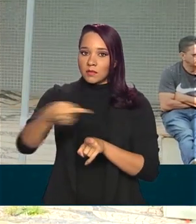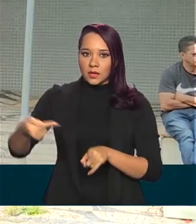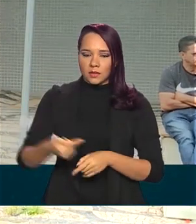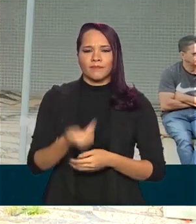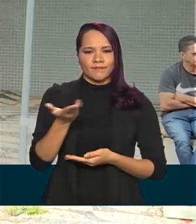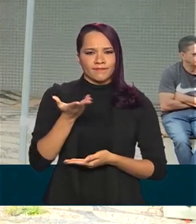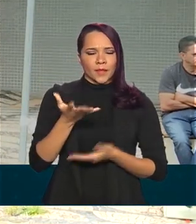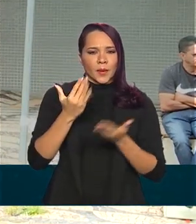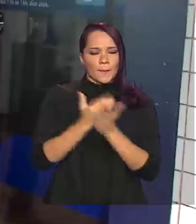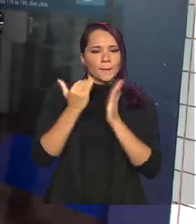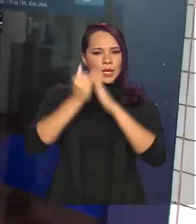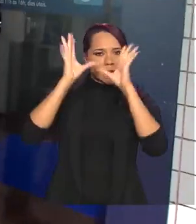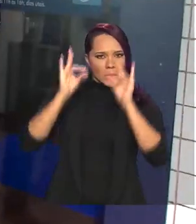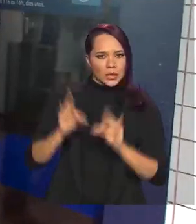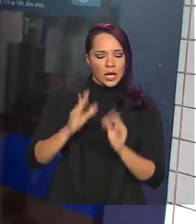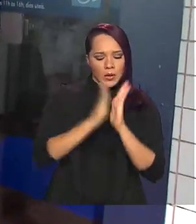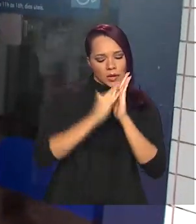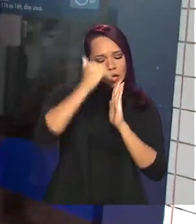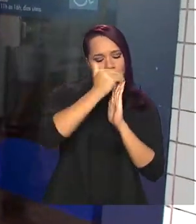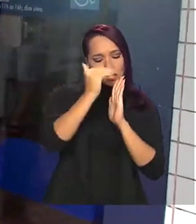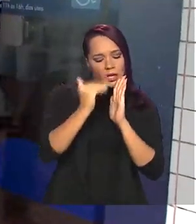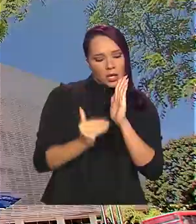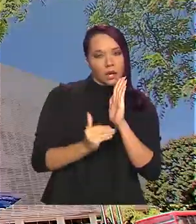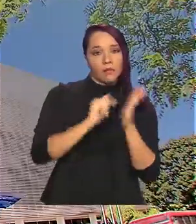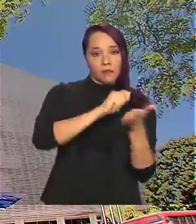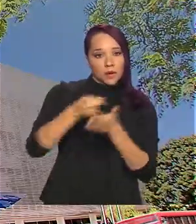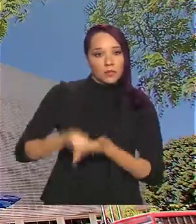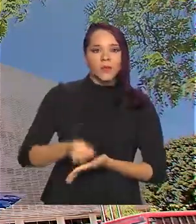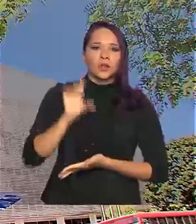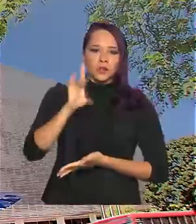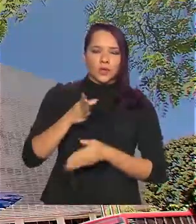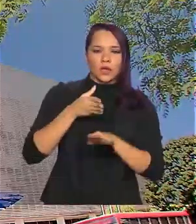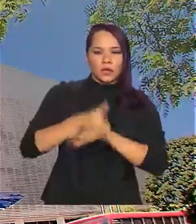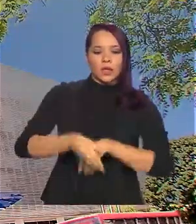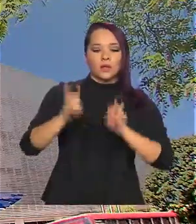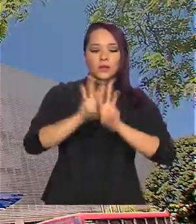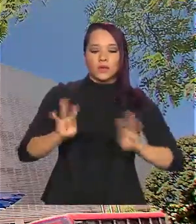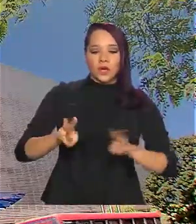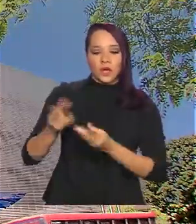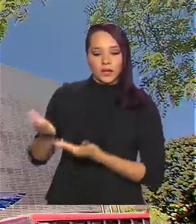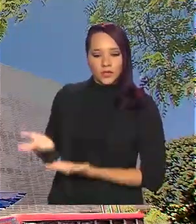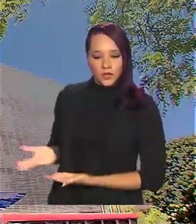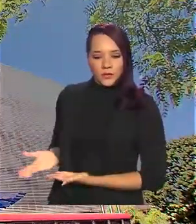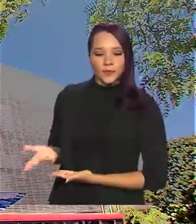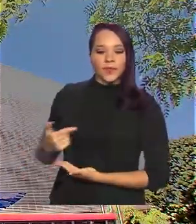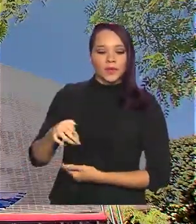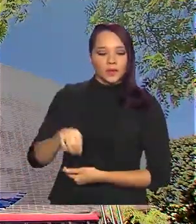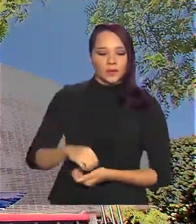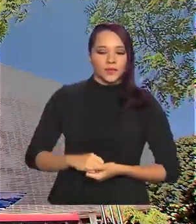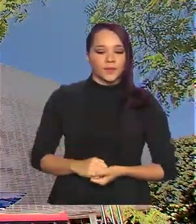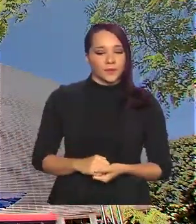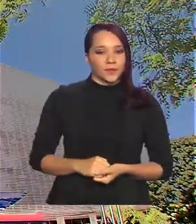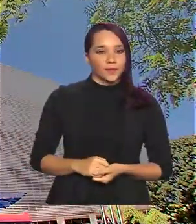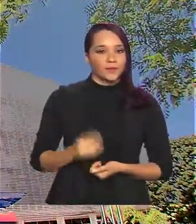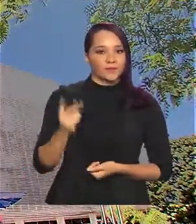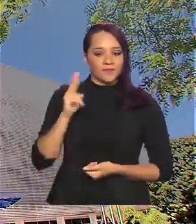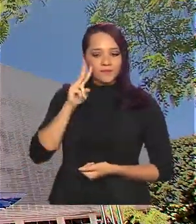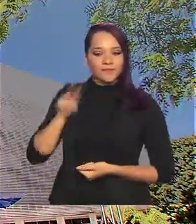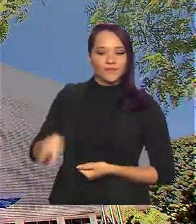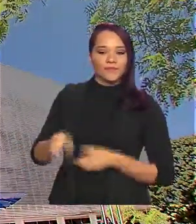mais detalhes sobre o calendário de pagamento do programa, é só entrar no site da Caixa, auxílio.caixa